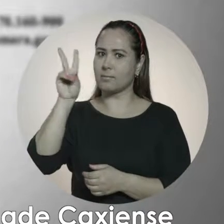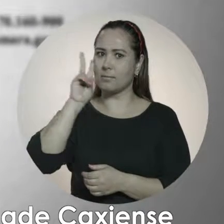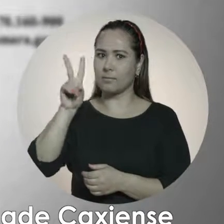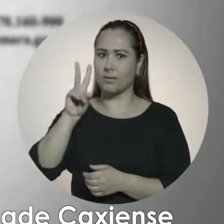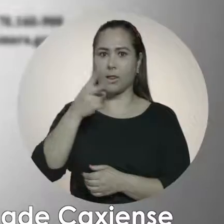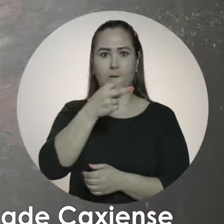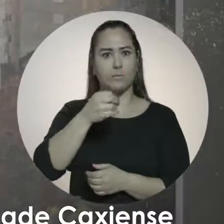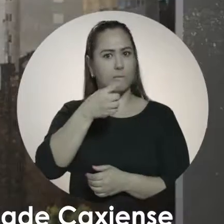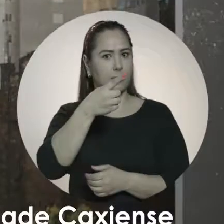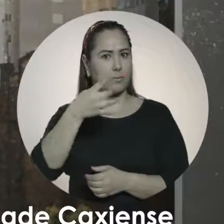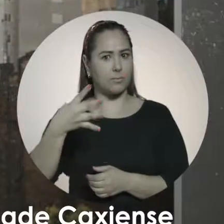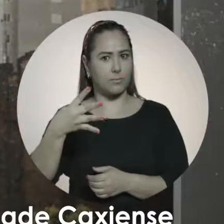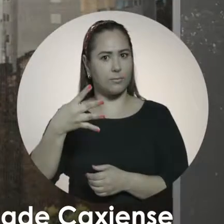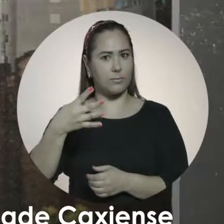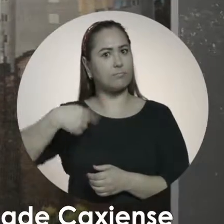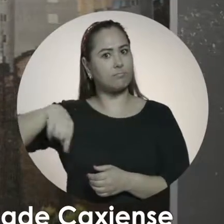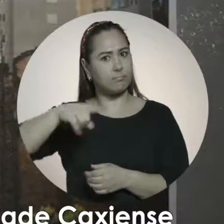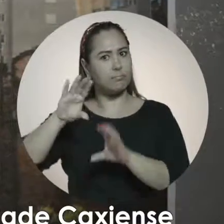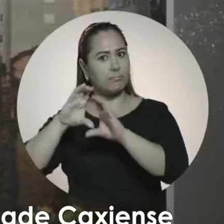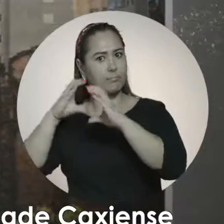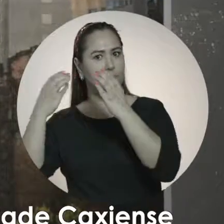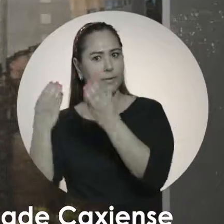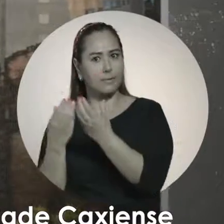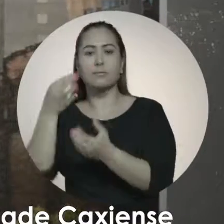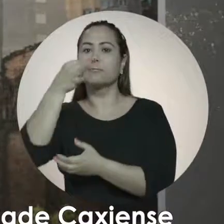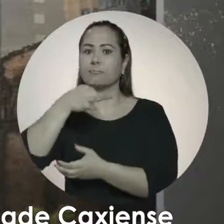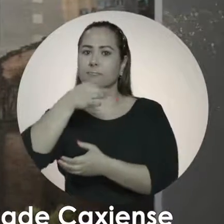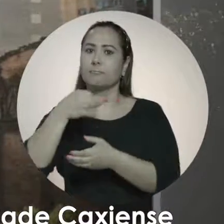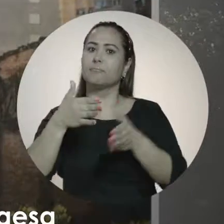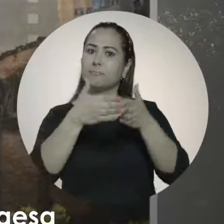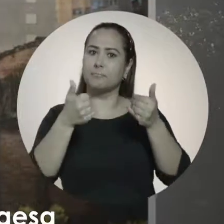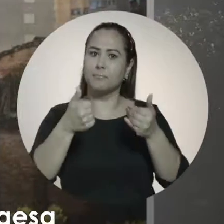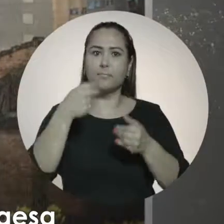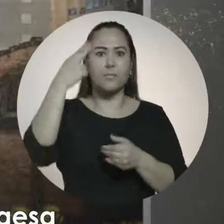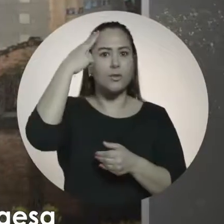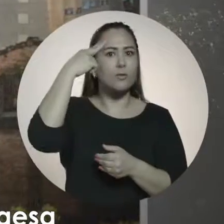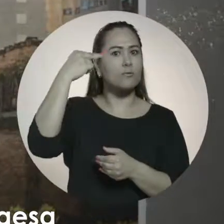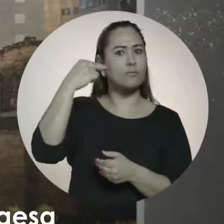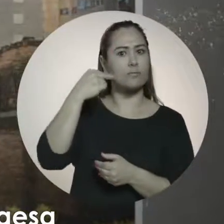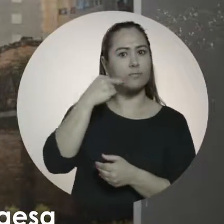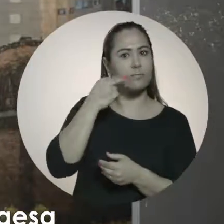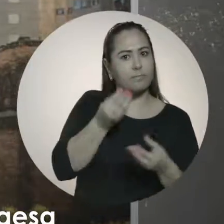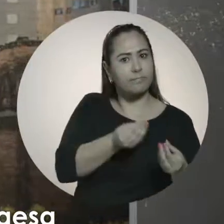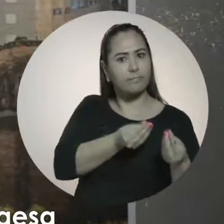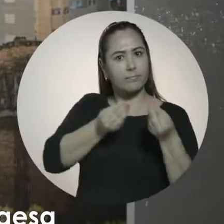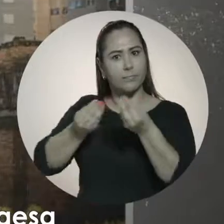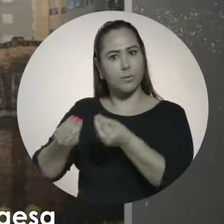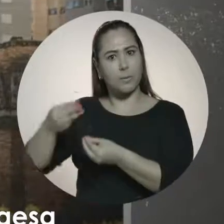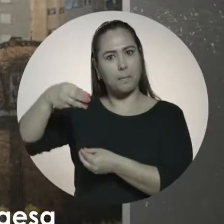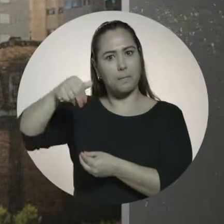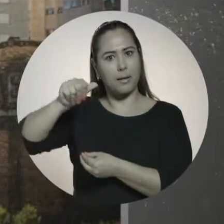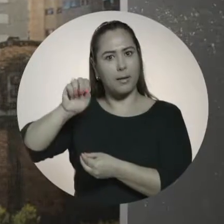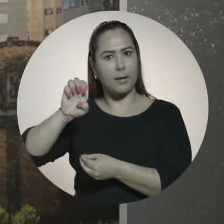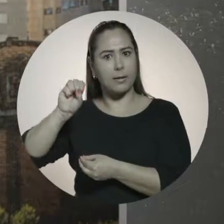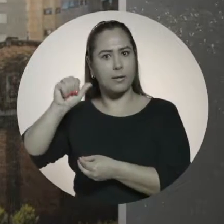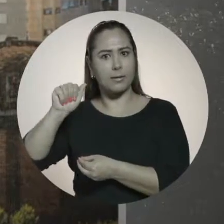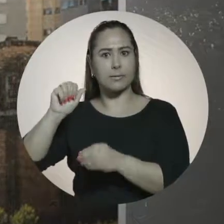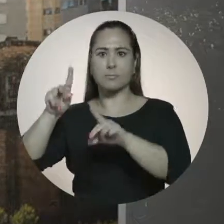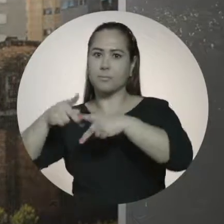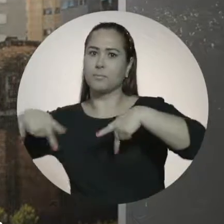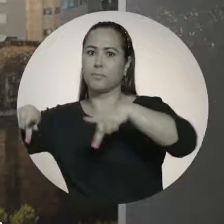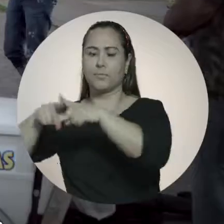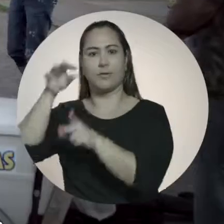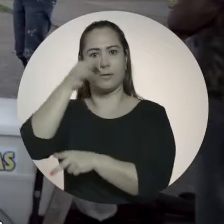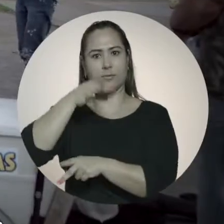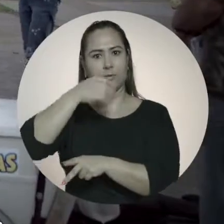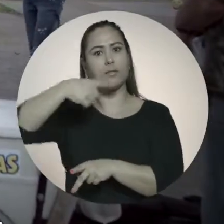Em 2014, por reivindicação de toda a comunidade caxiense, o governador Tarso Genro doa Maesa para o povo de